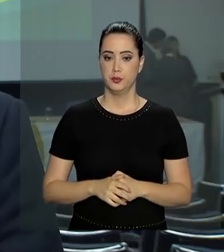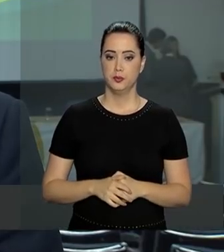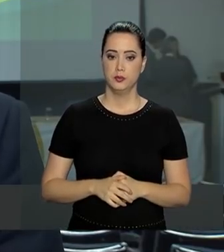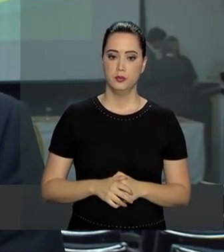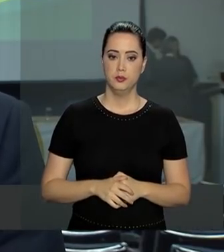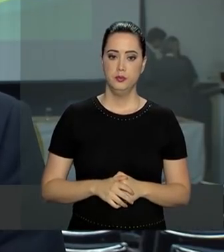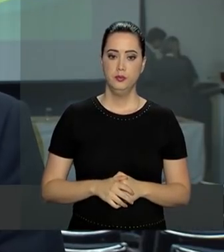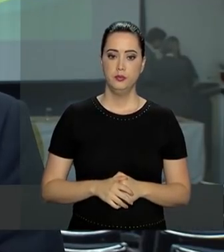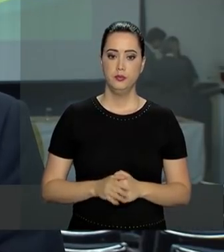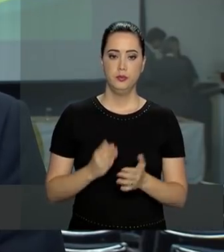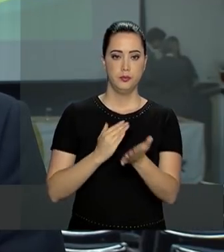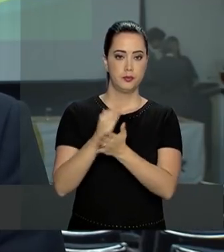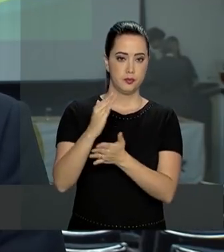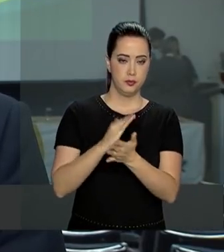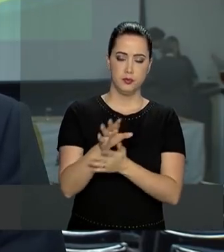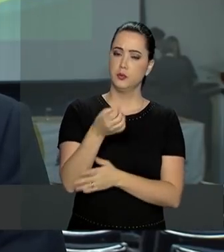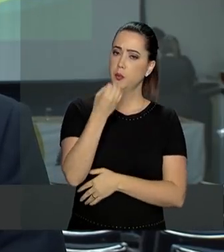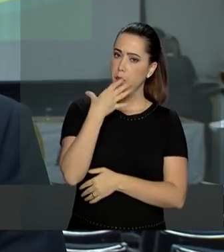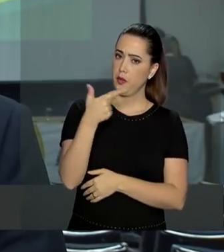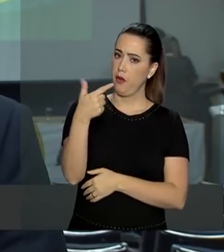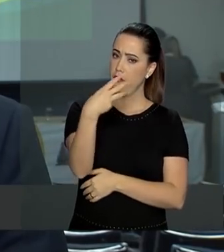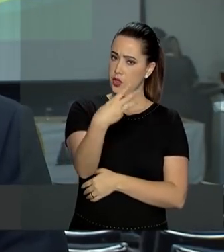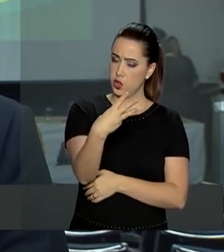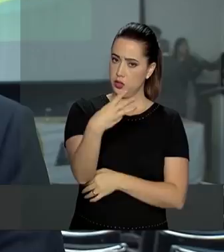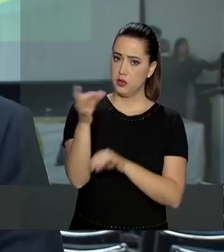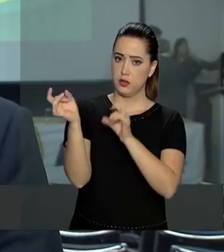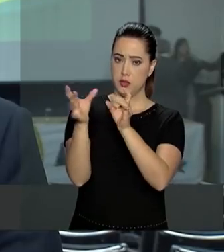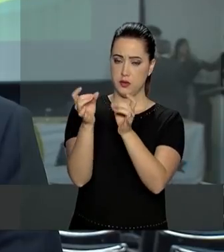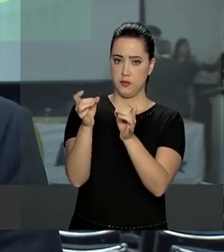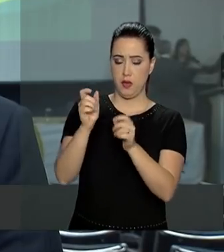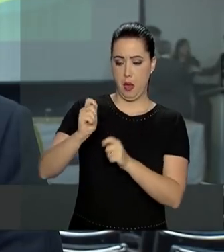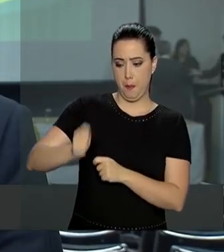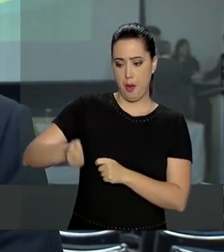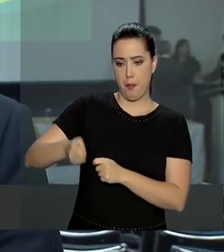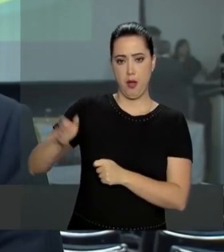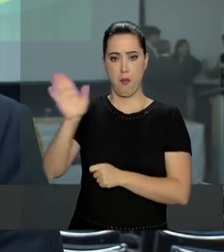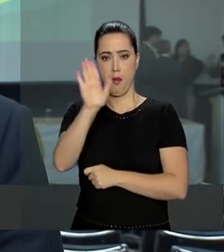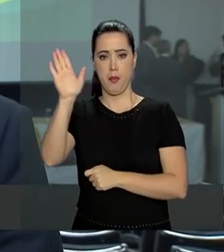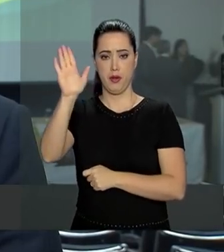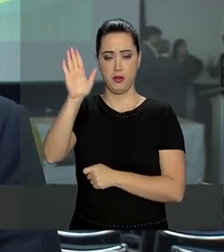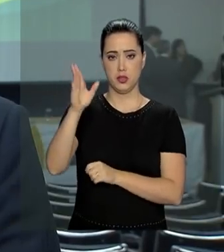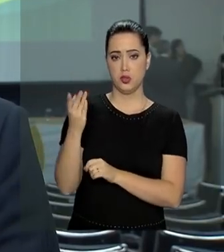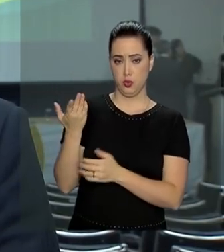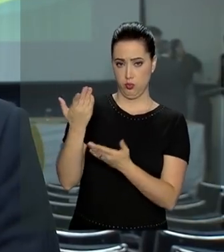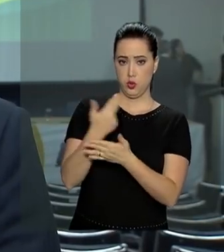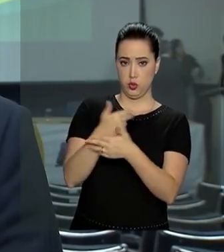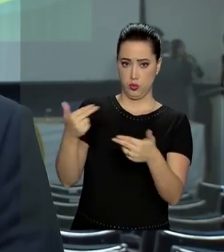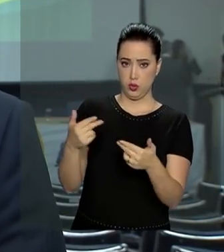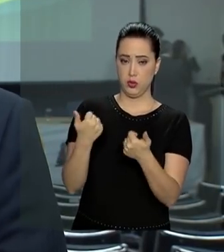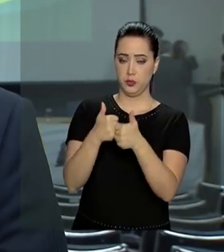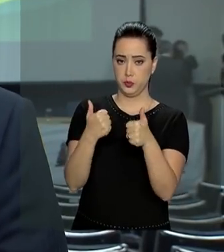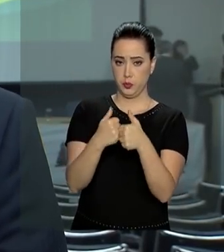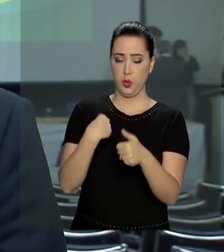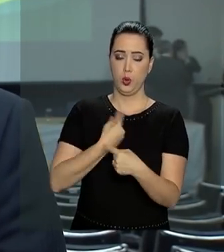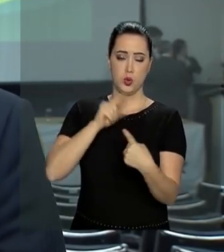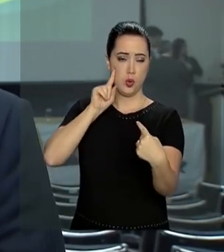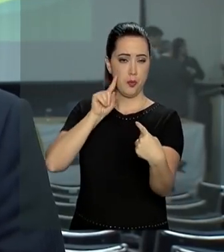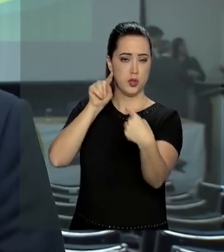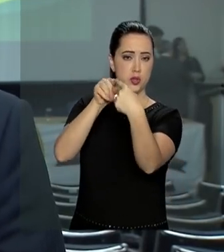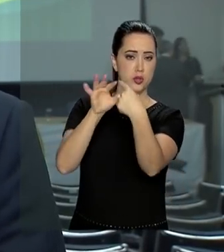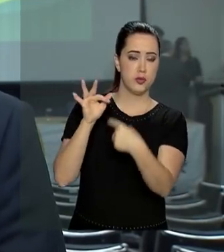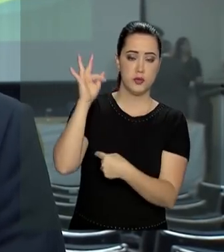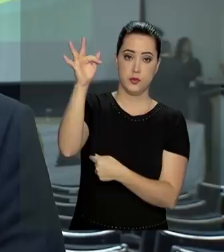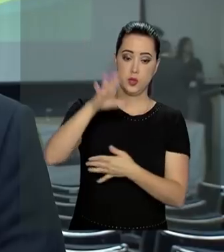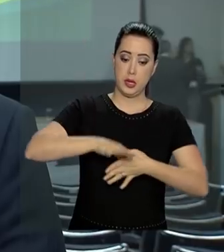Nós iniciamos bem, com 23 leilões de concessão no setor de primeiros dias de governo, de maneira que a gente consiga atingir a nossa visão de futuro, que é passar a ser